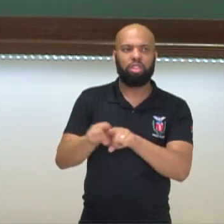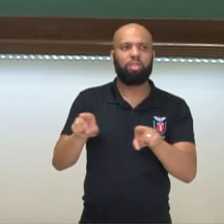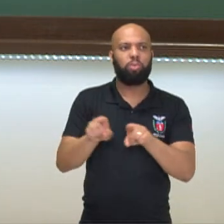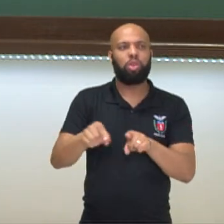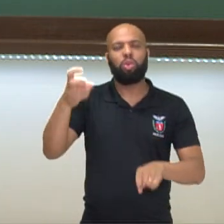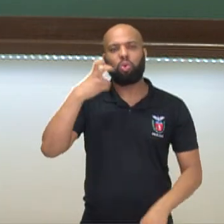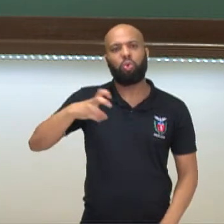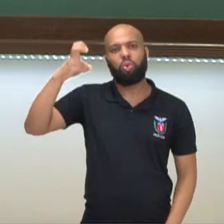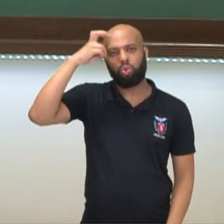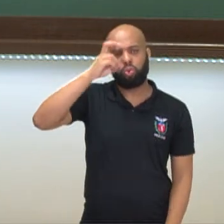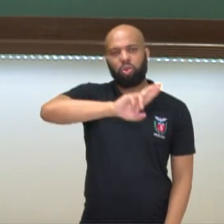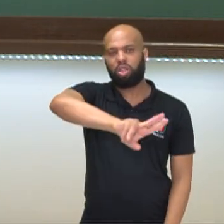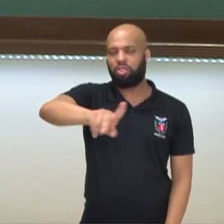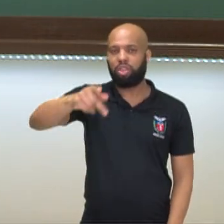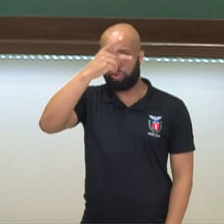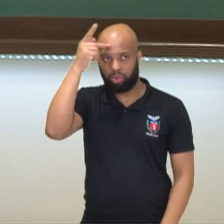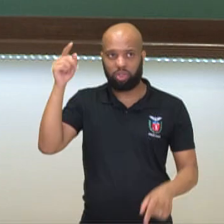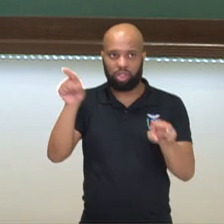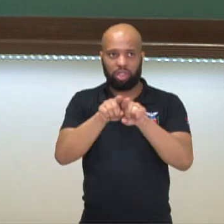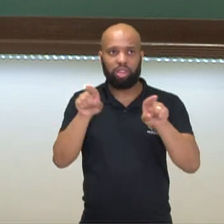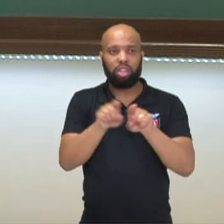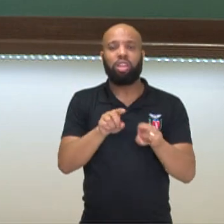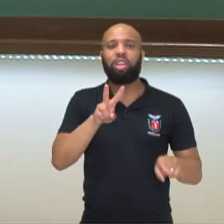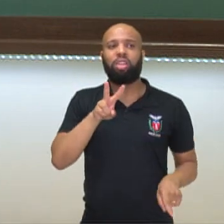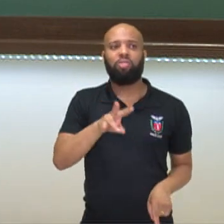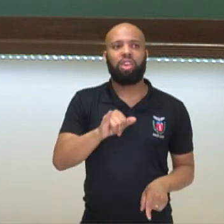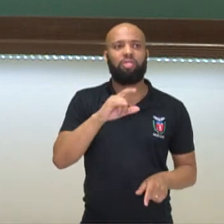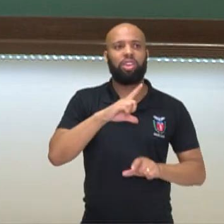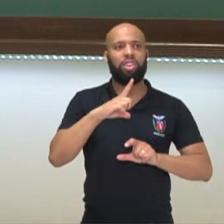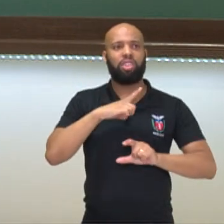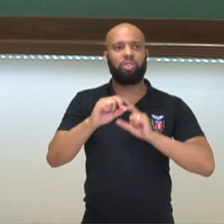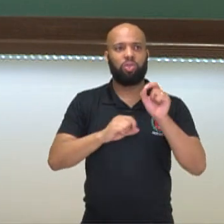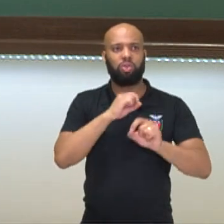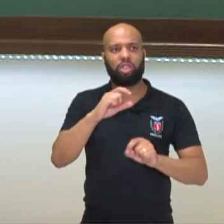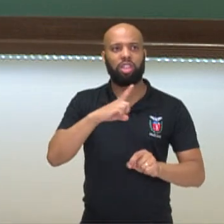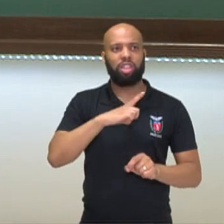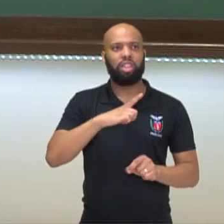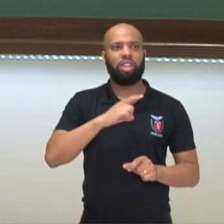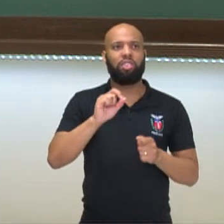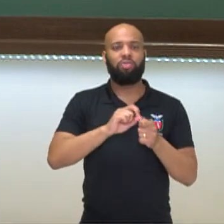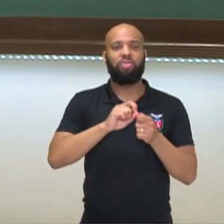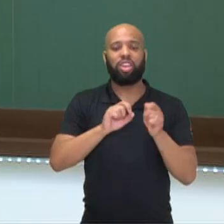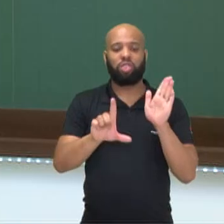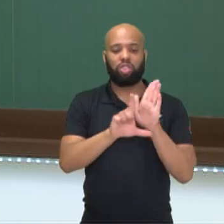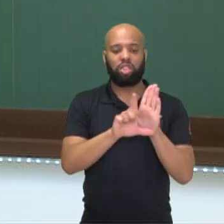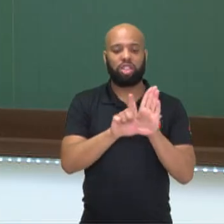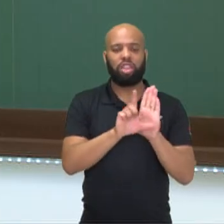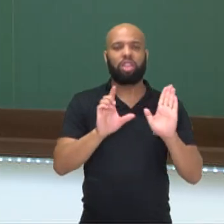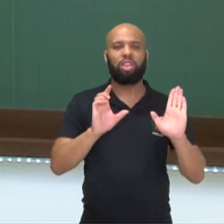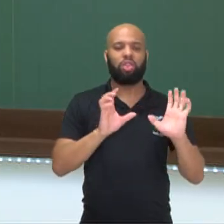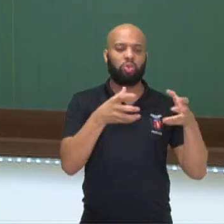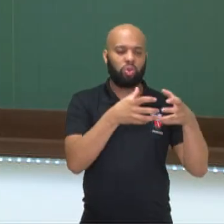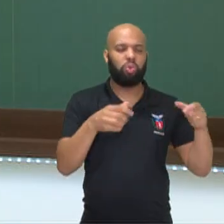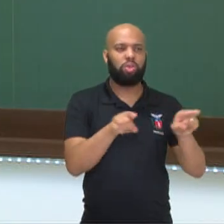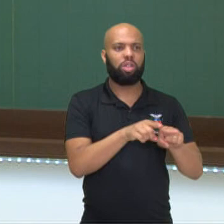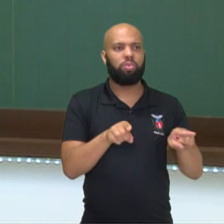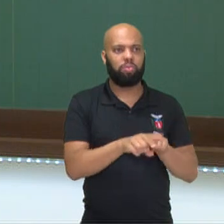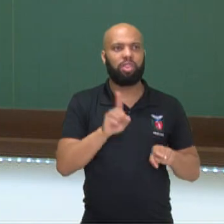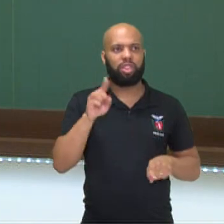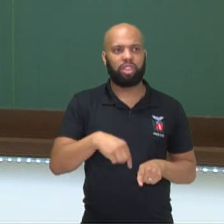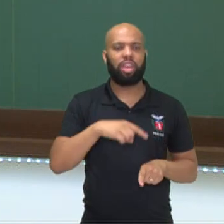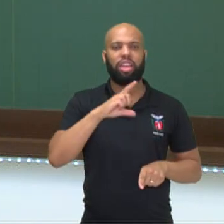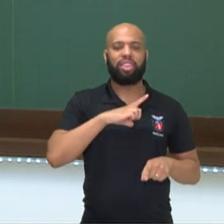para várias pessoas, ele também vai fazer o famoso código civil, também conhecido como código civil